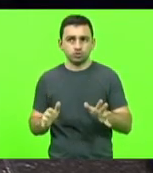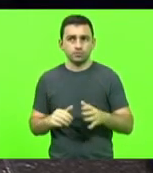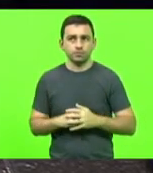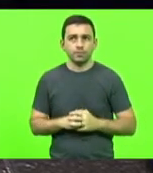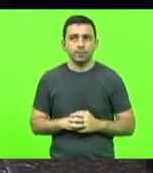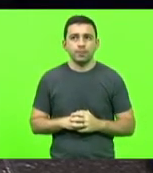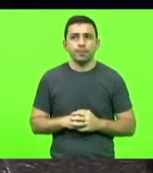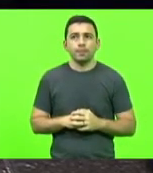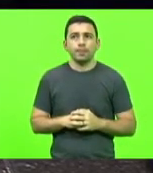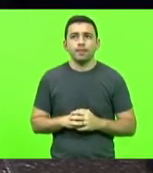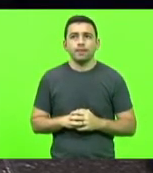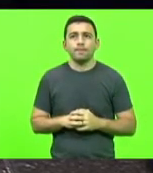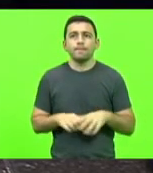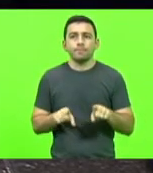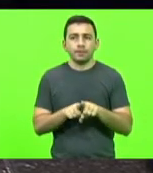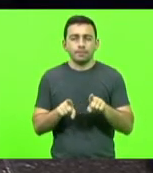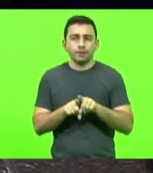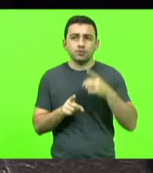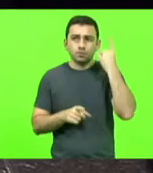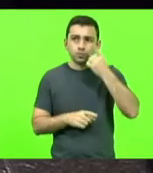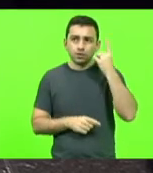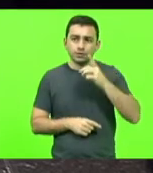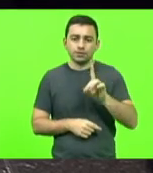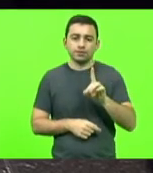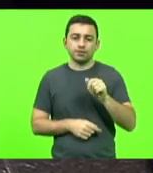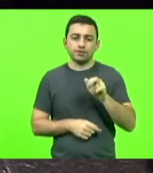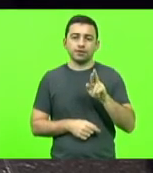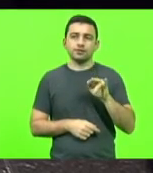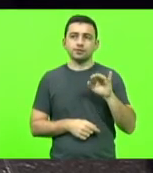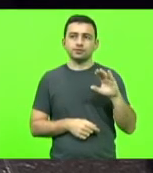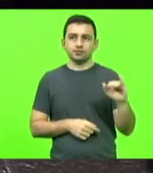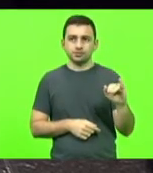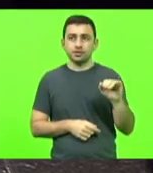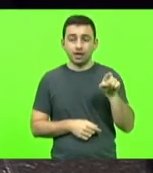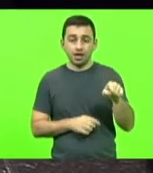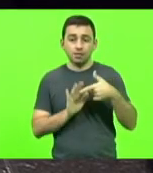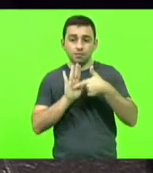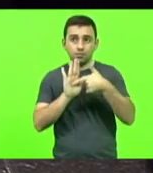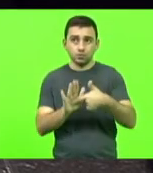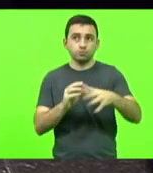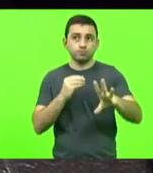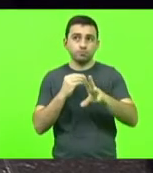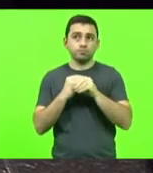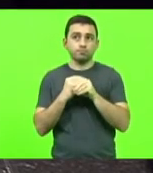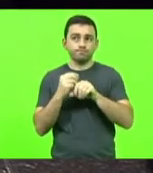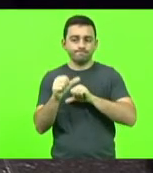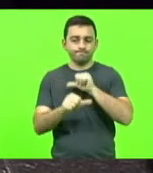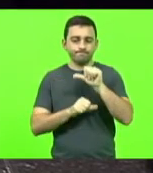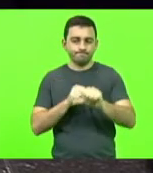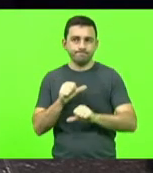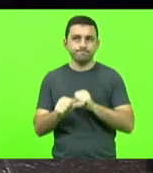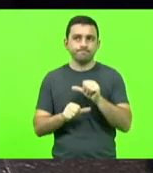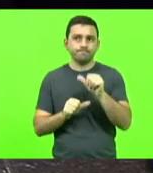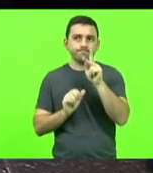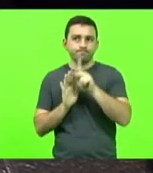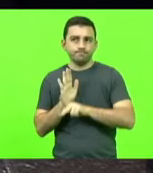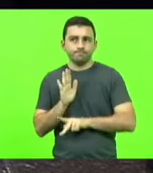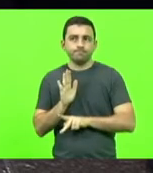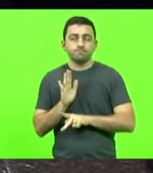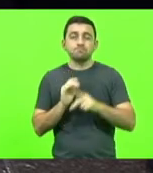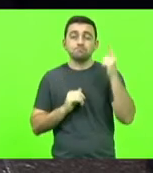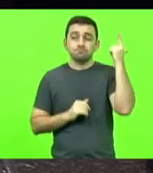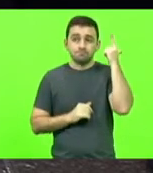deputado Darcy de Matos apresentou uma emenda modificativa a esse projeto e conseguiu